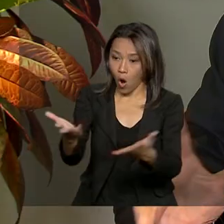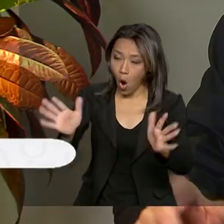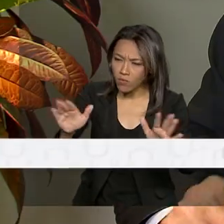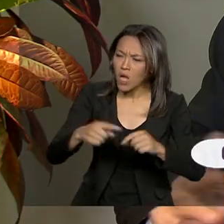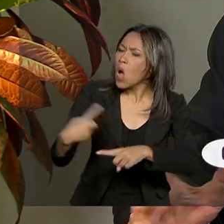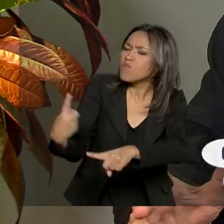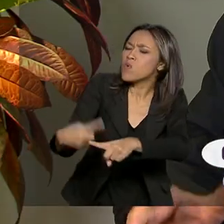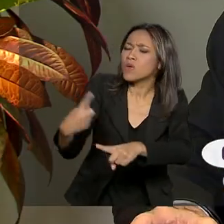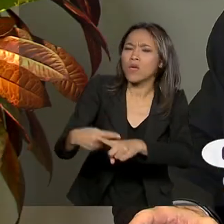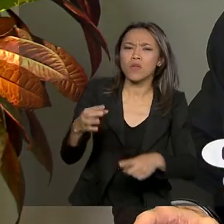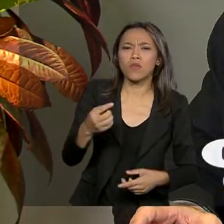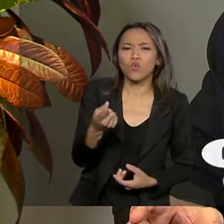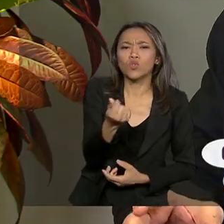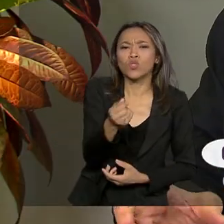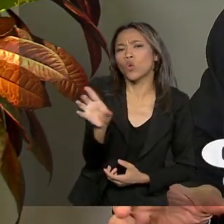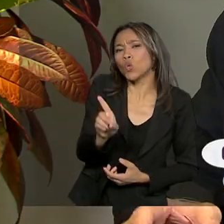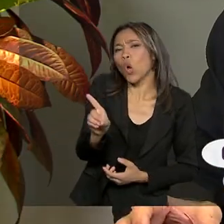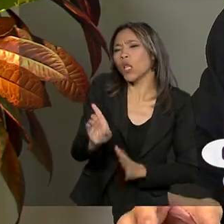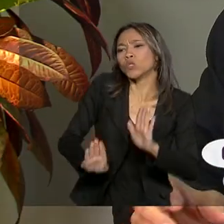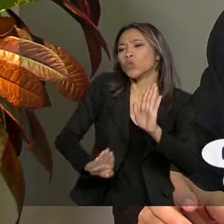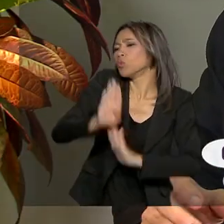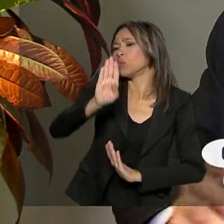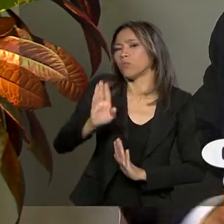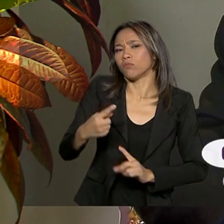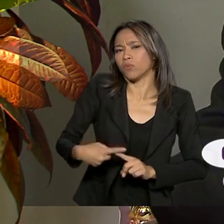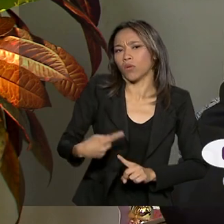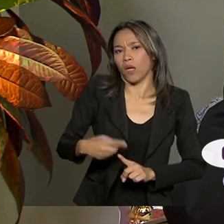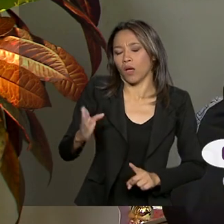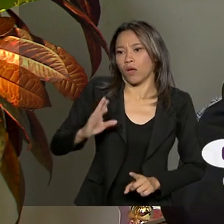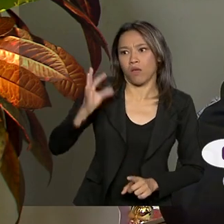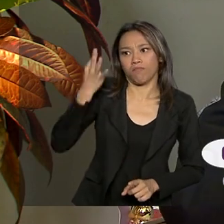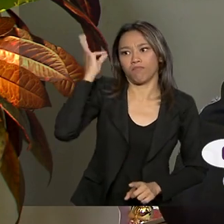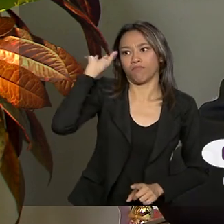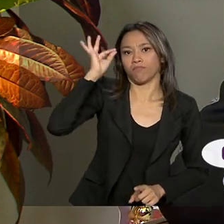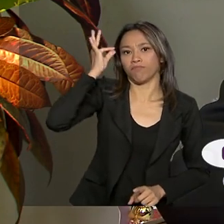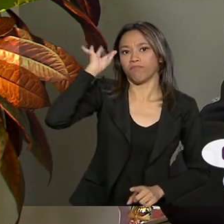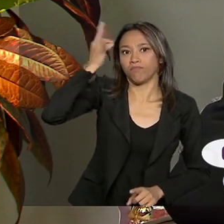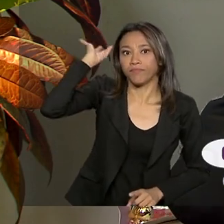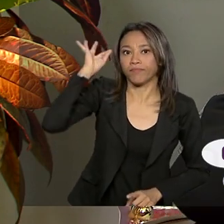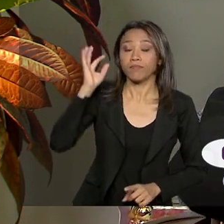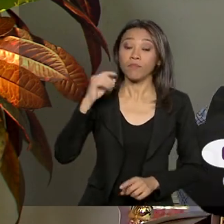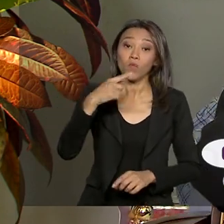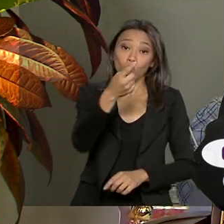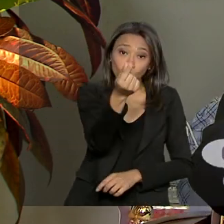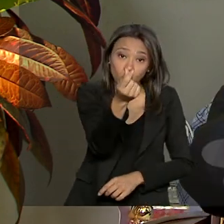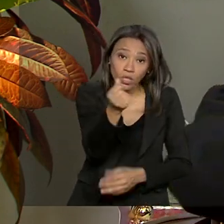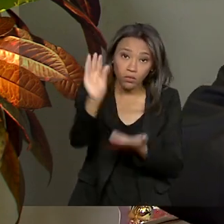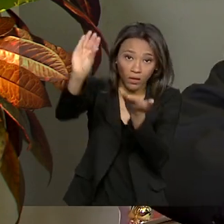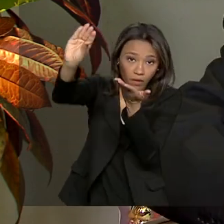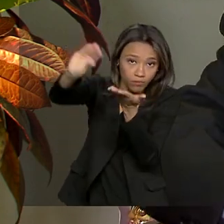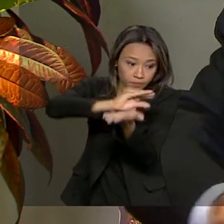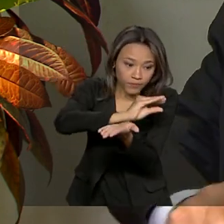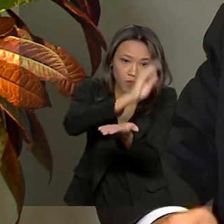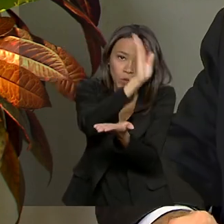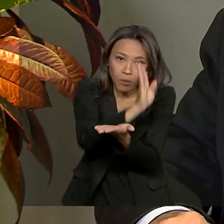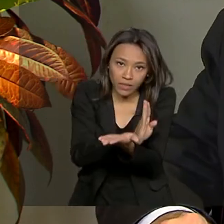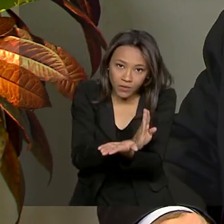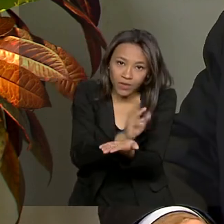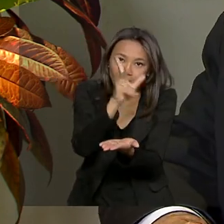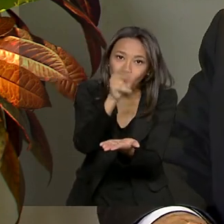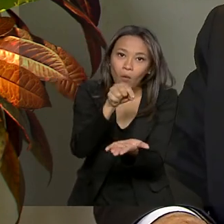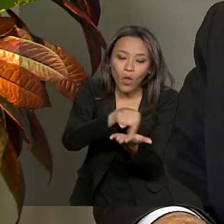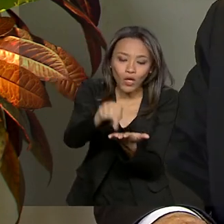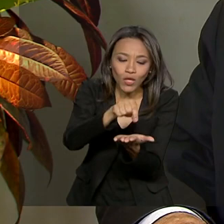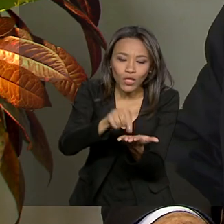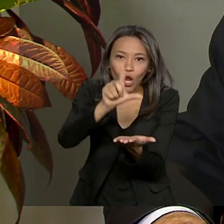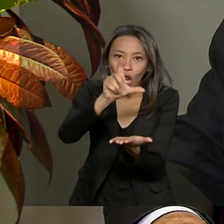Por que o dólar subiu de repente? Porque os investimentos que estavam sendo feitos no Brasil, em estilo loteria, eu